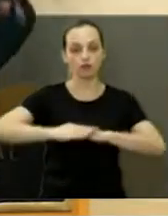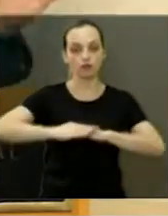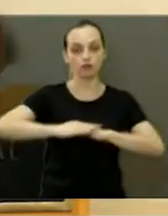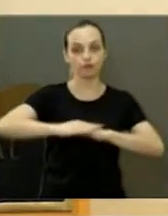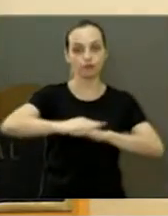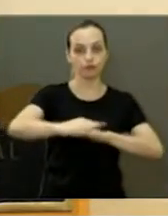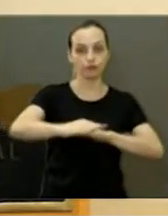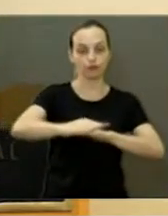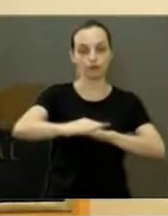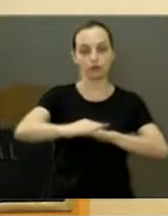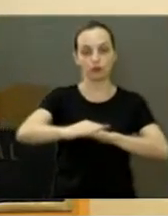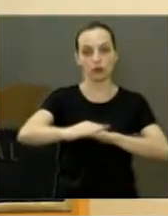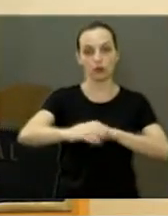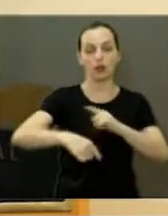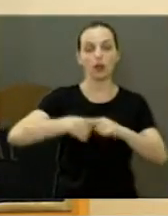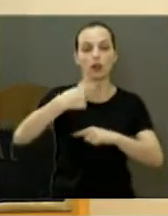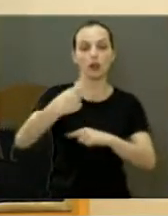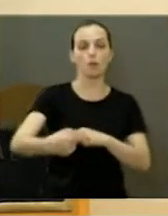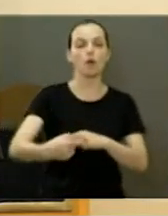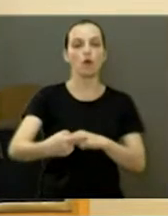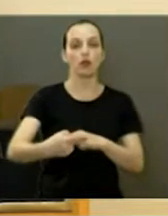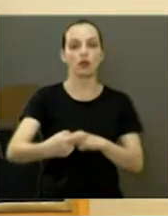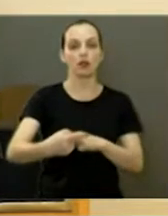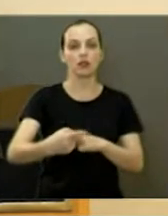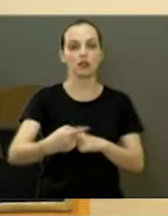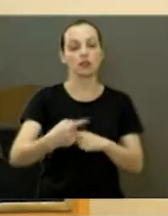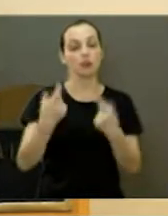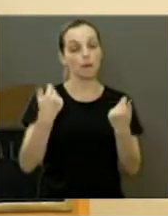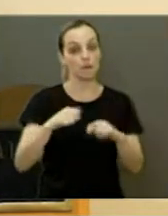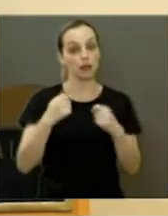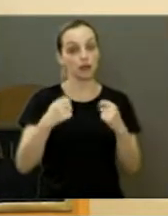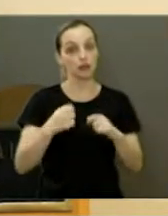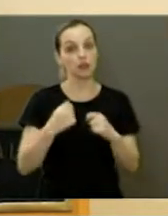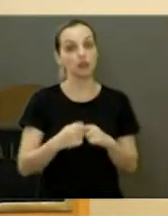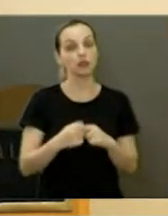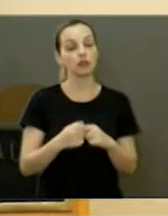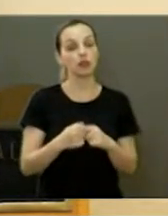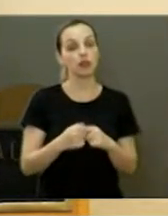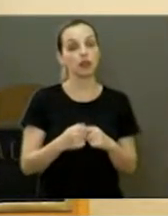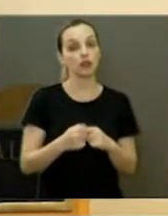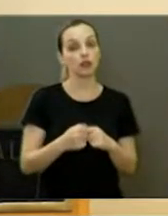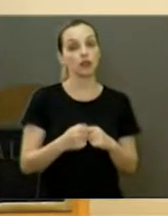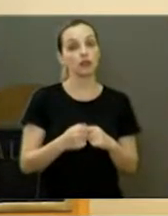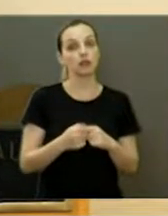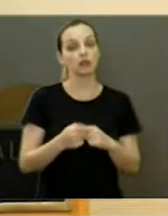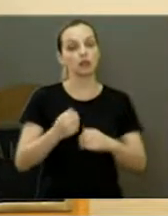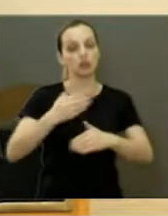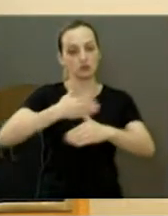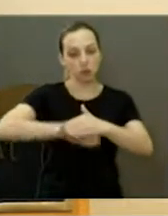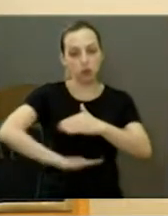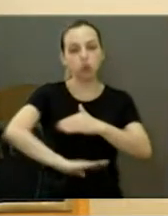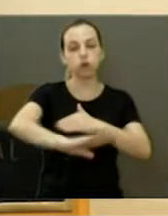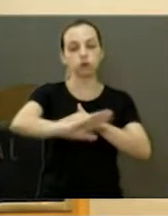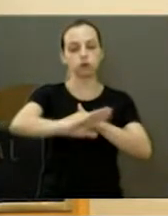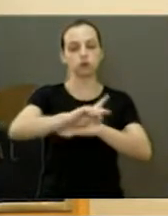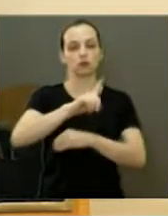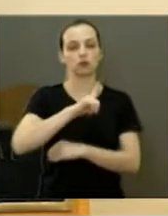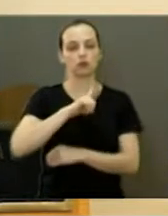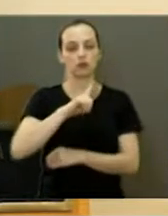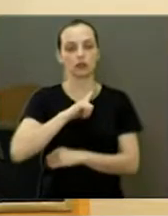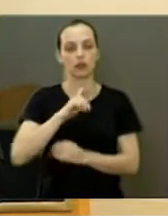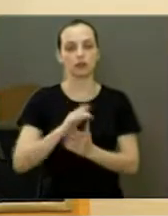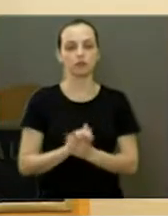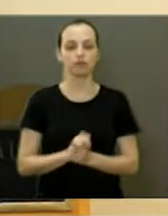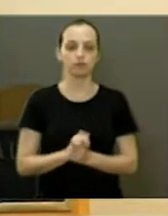da outra entrada lá, nós precisamos andar por dentro dos buracos, de tanto buraco que tinha.